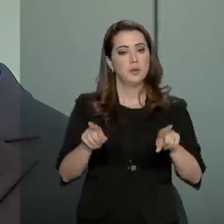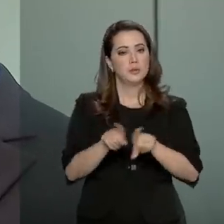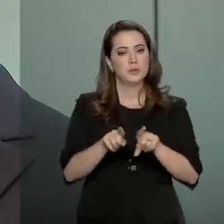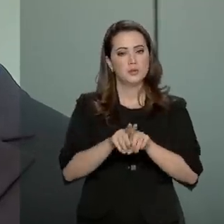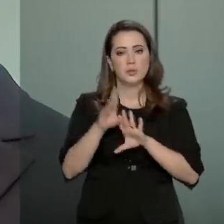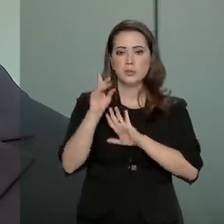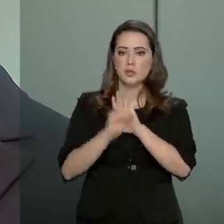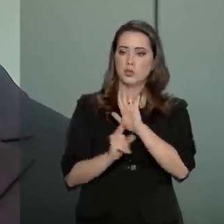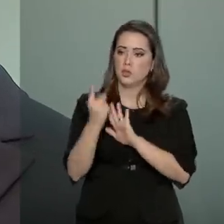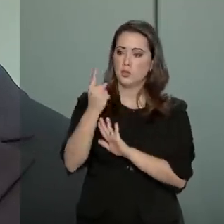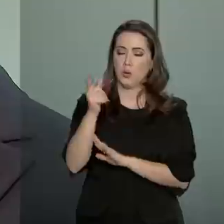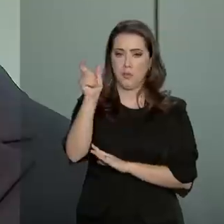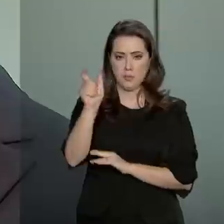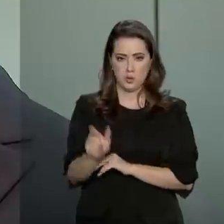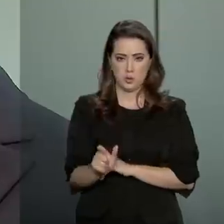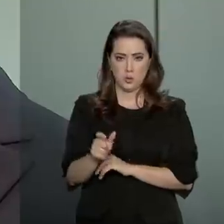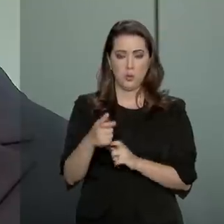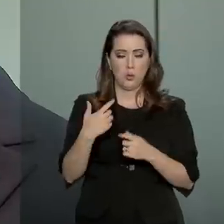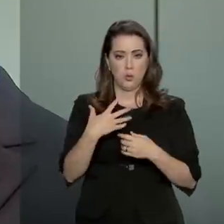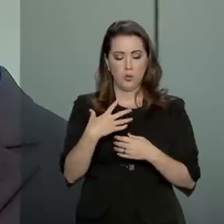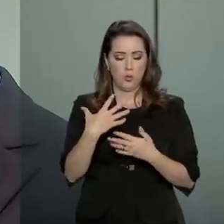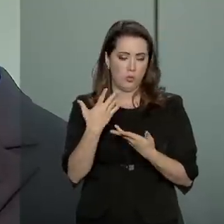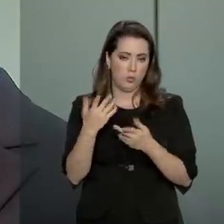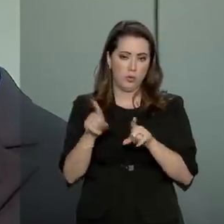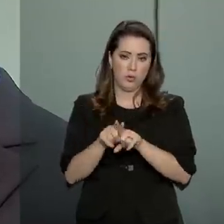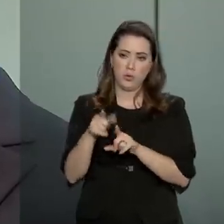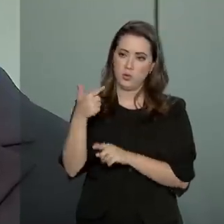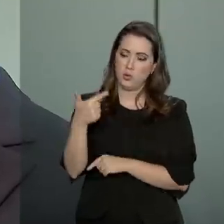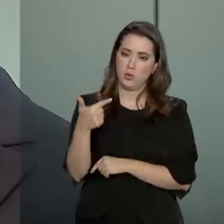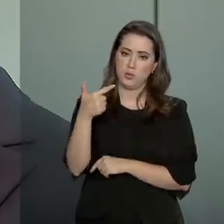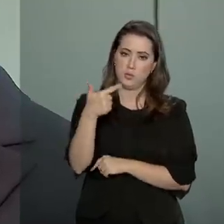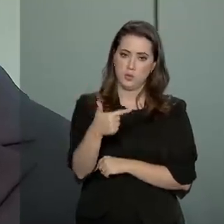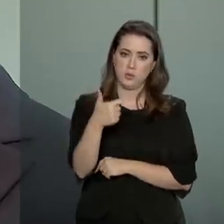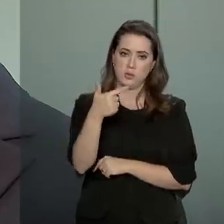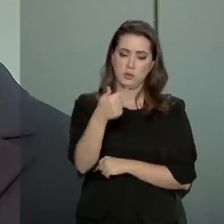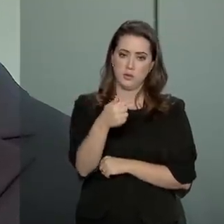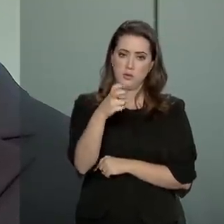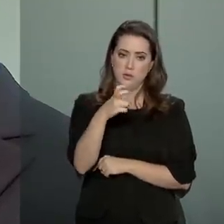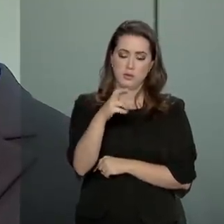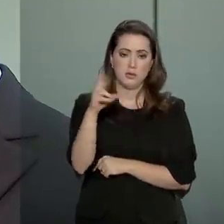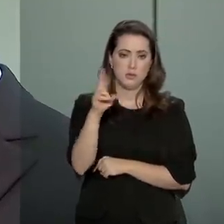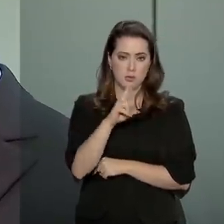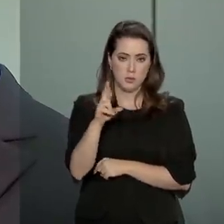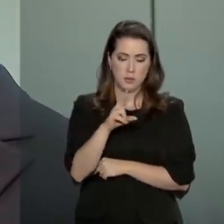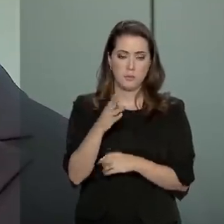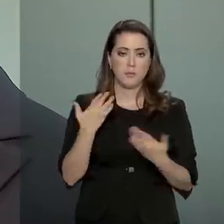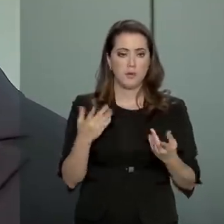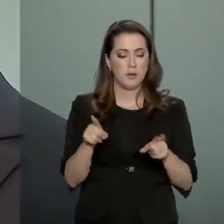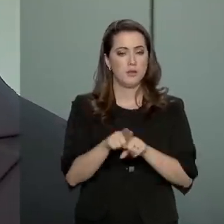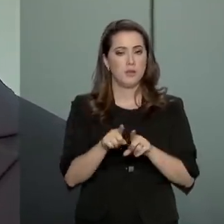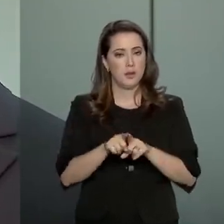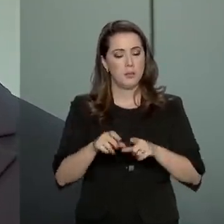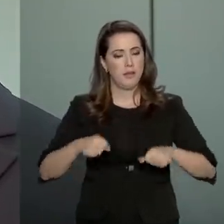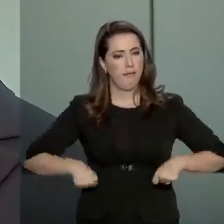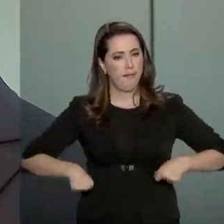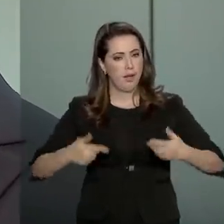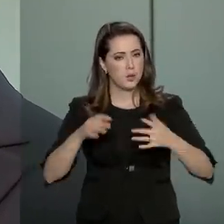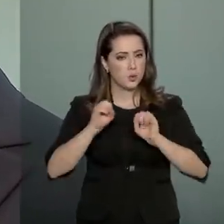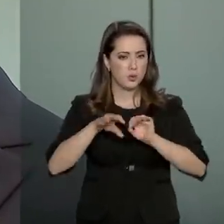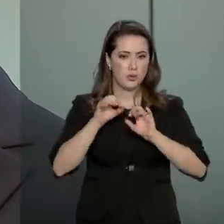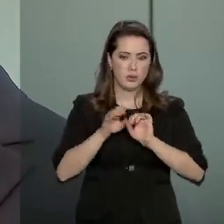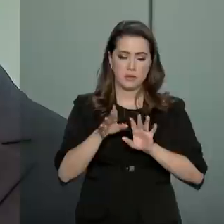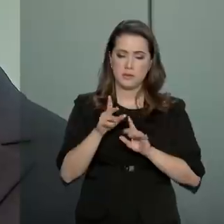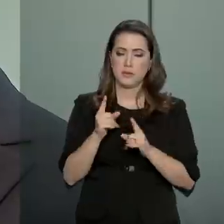direito a um dependente, R$ 2.275,08. Também despesas com educação por